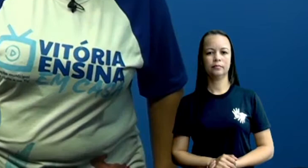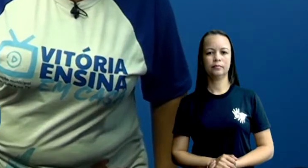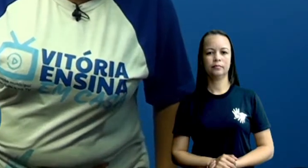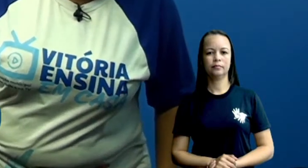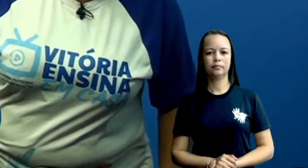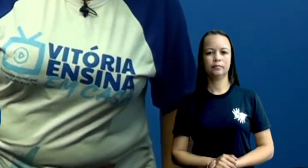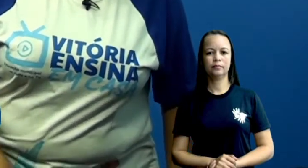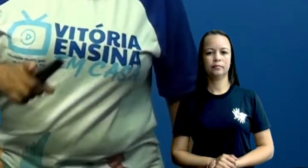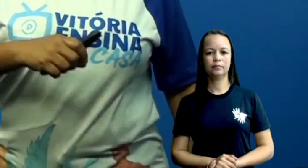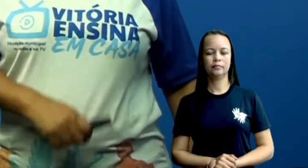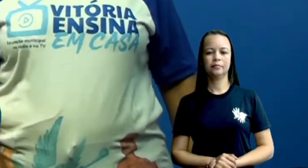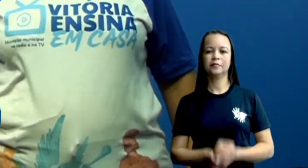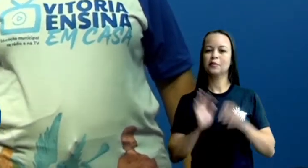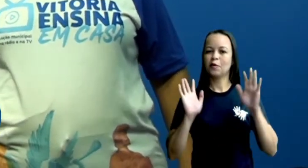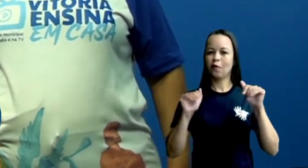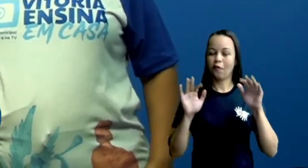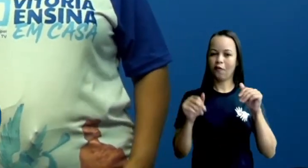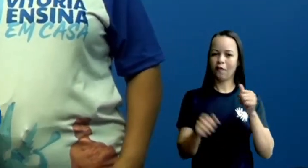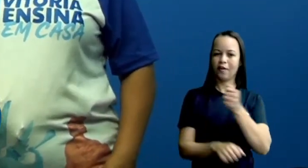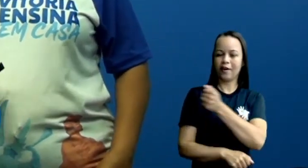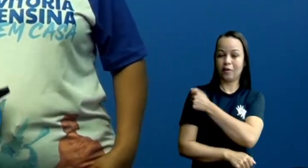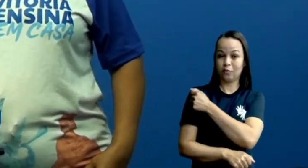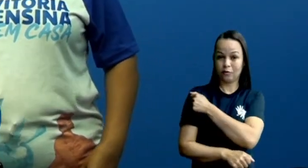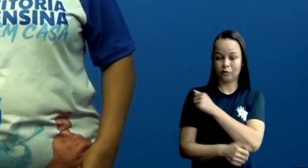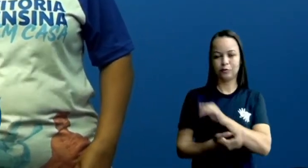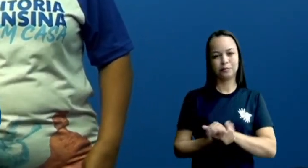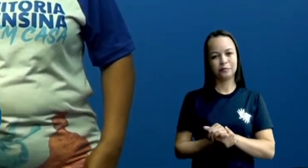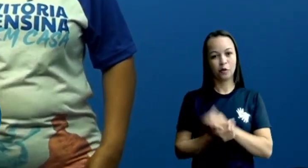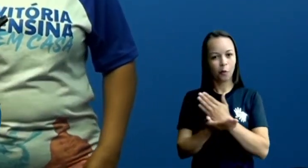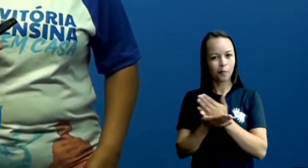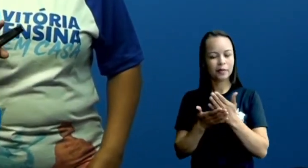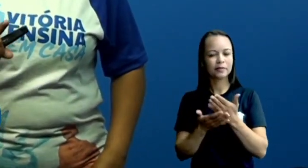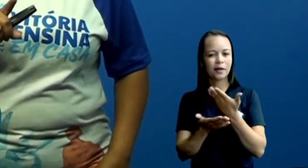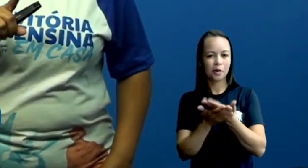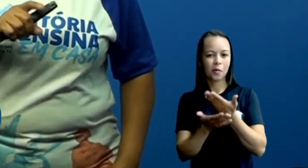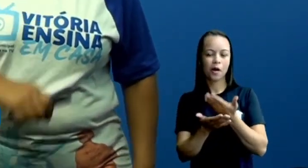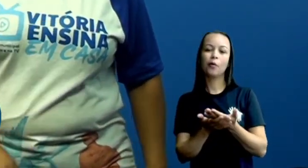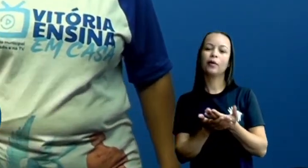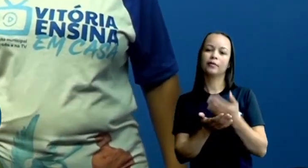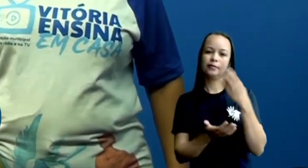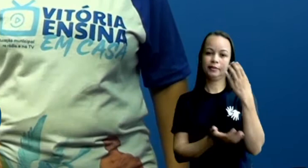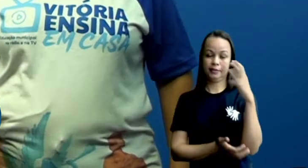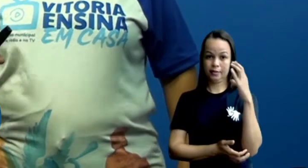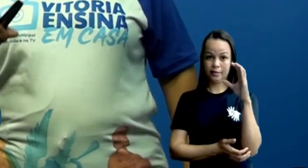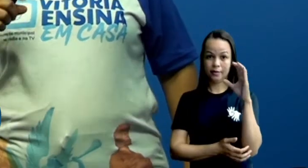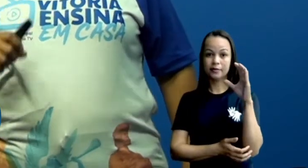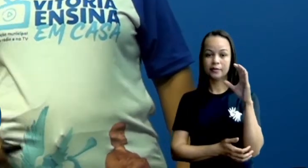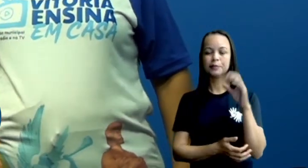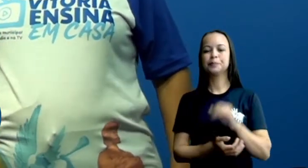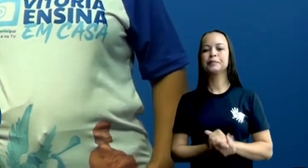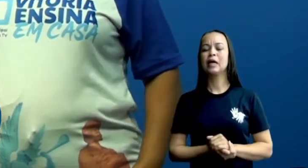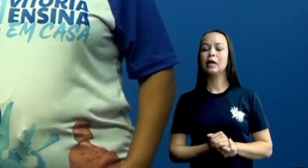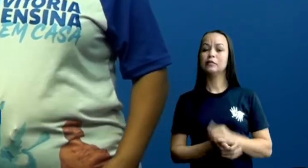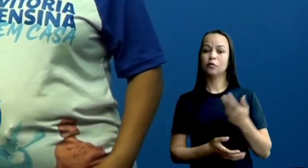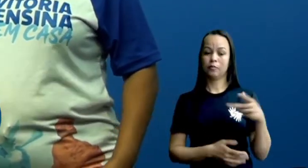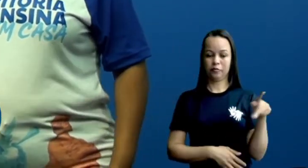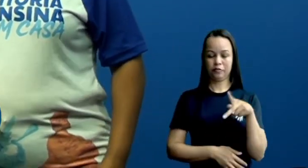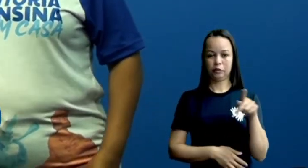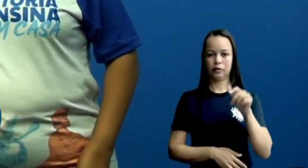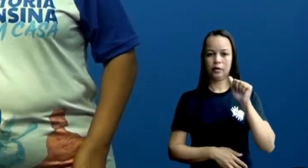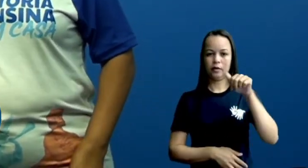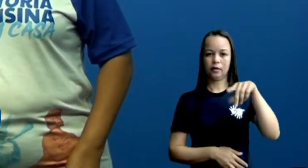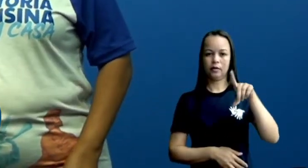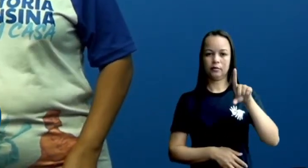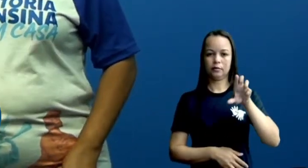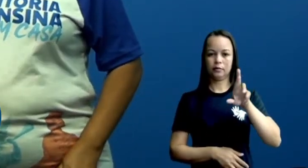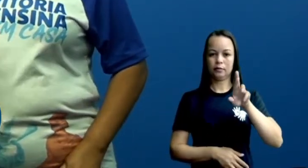Olá, pessoal! E aí, vamos para mais uma aula de Ciências da Natureza. Eu sou a professora Andréa,